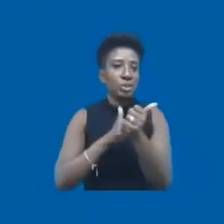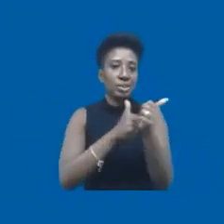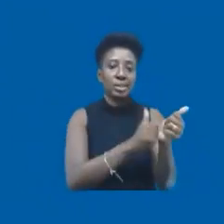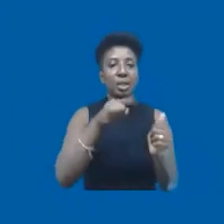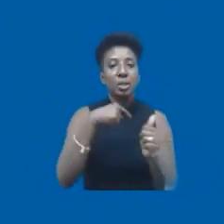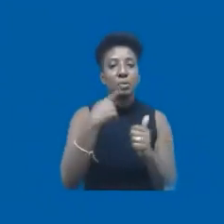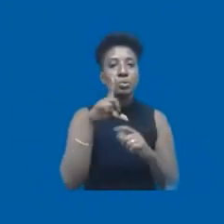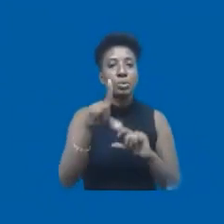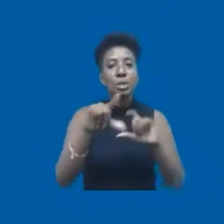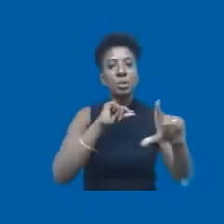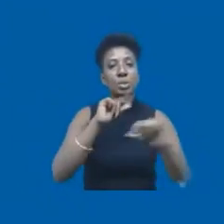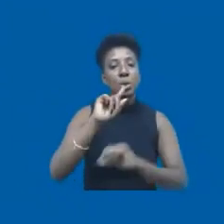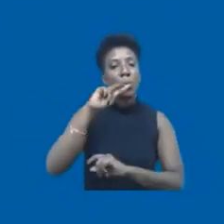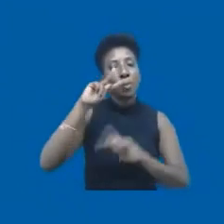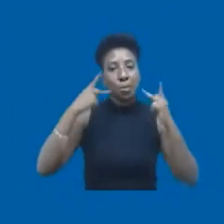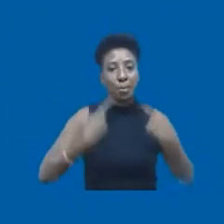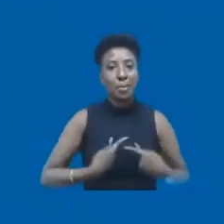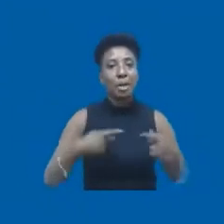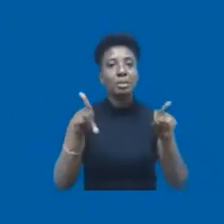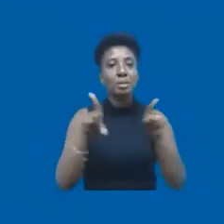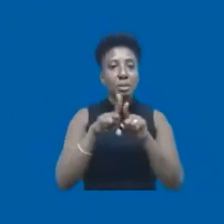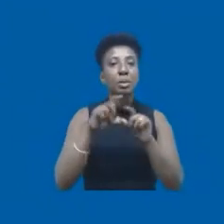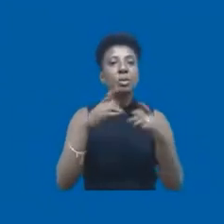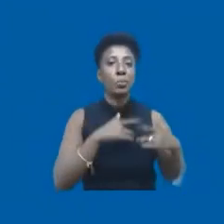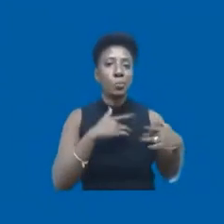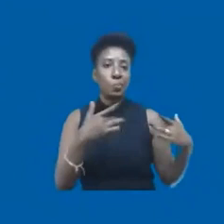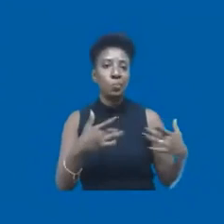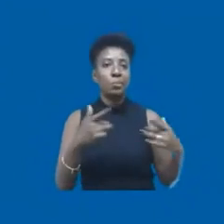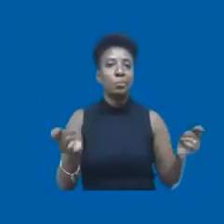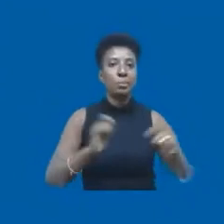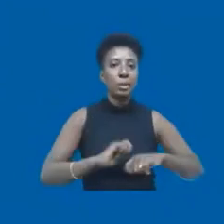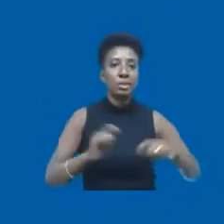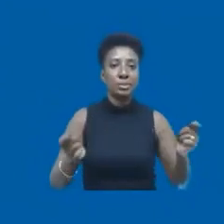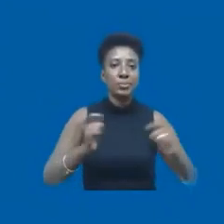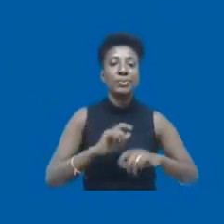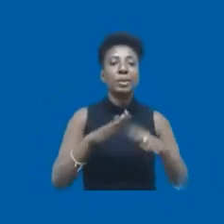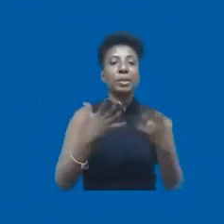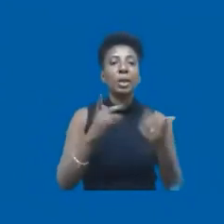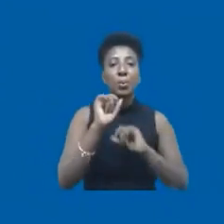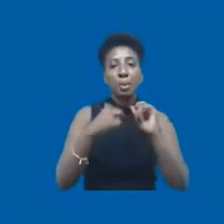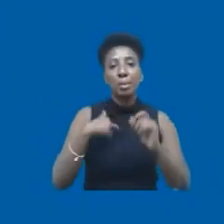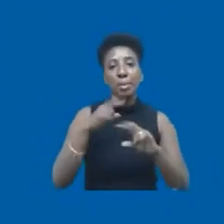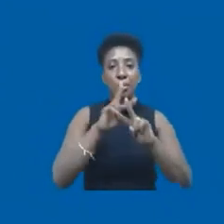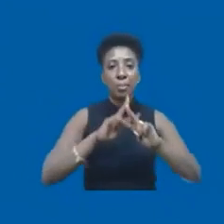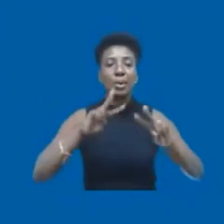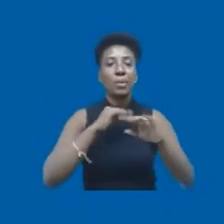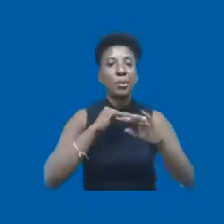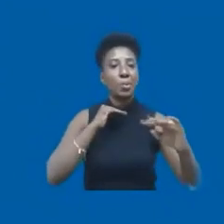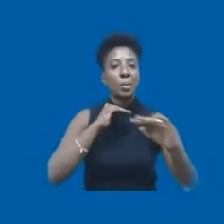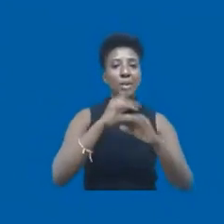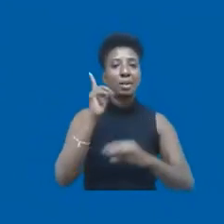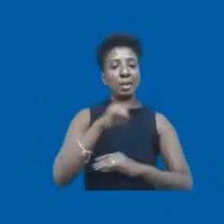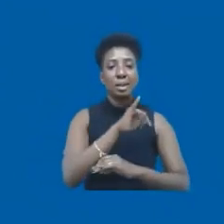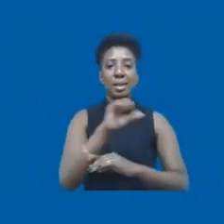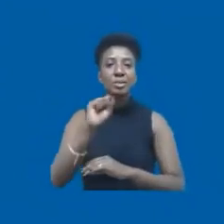que nos define como humanidade, como solidariedade, como fraternidade. Então, na minha visão, Renê, igualdade seria isso,